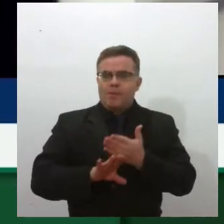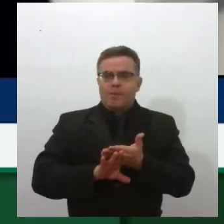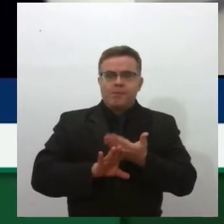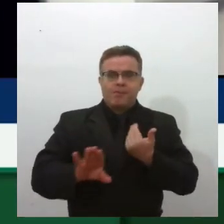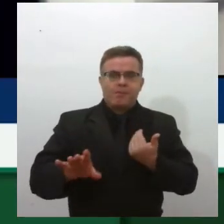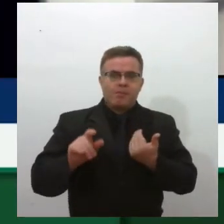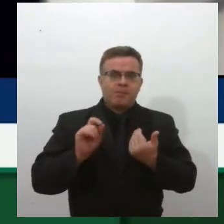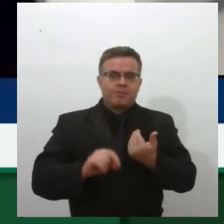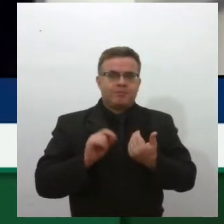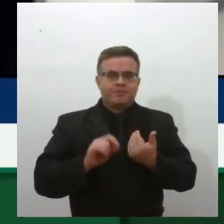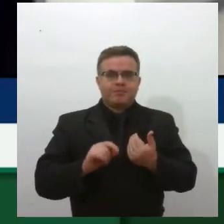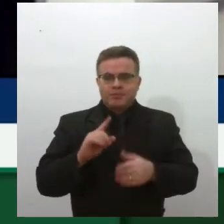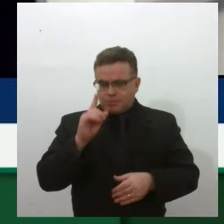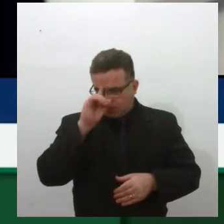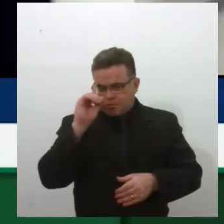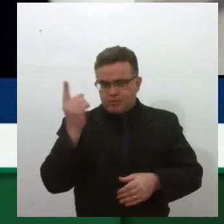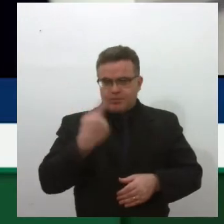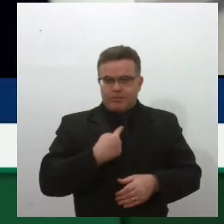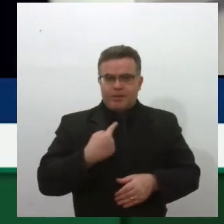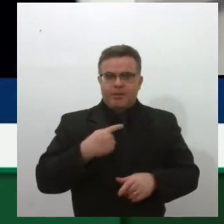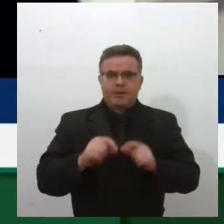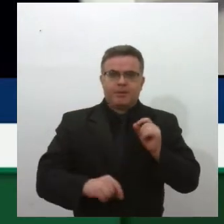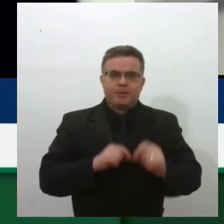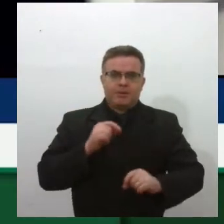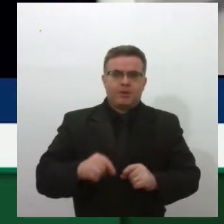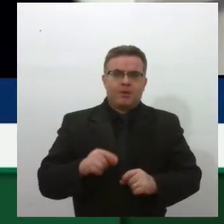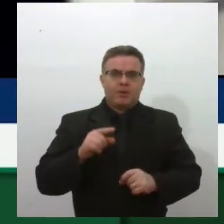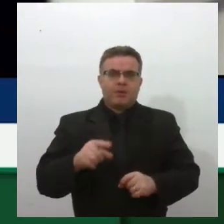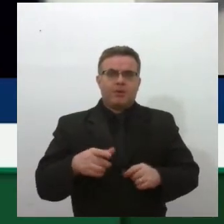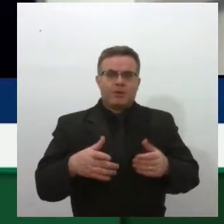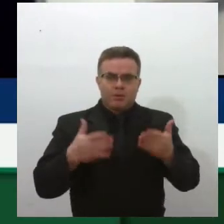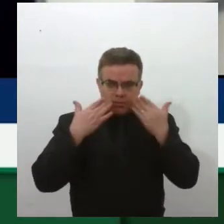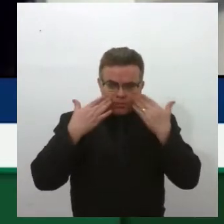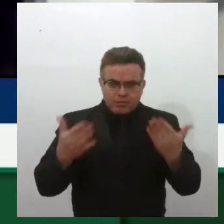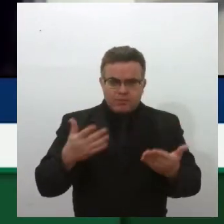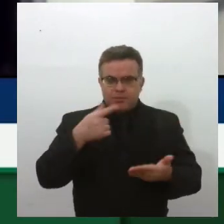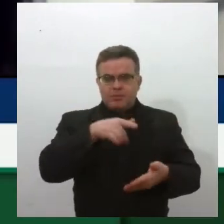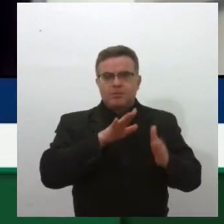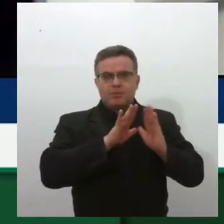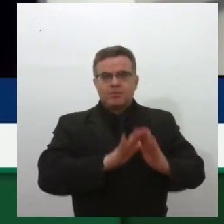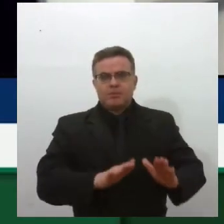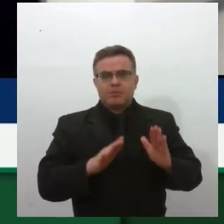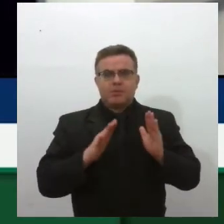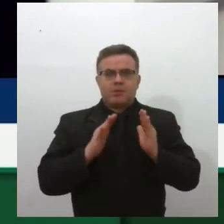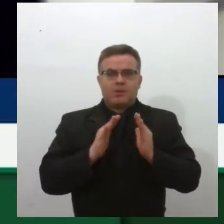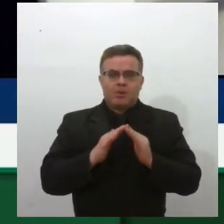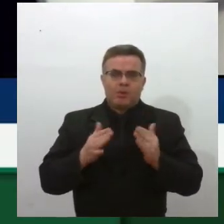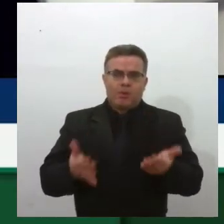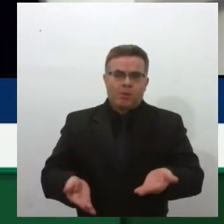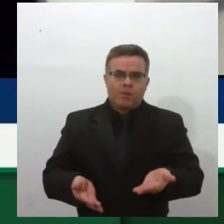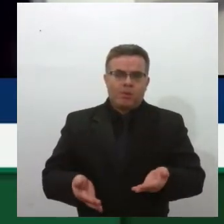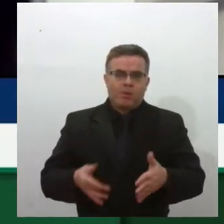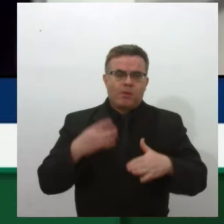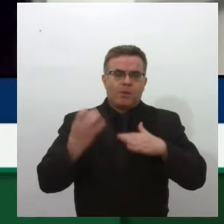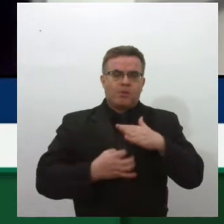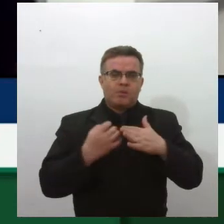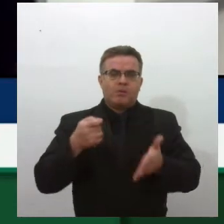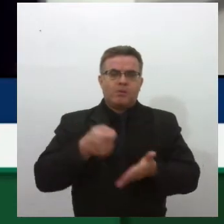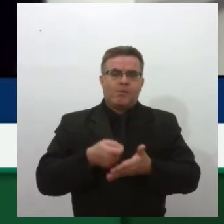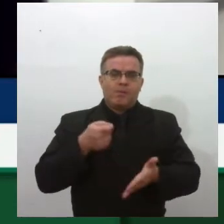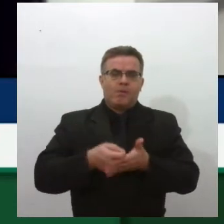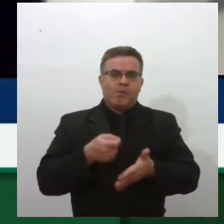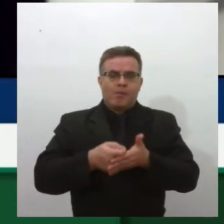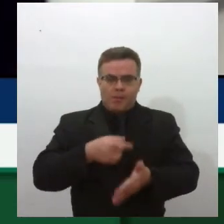a médica me remanejou de função, falou, Priscila, você não pode ficar exposta devido ao seu transplante, a empresa tem por obrigação de